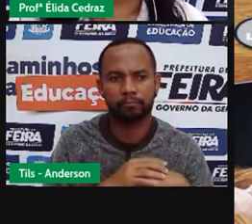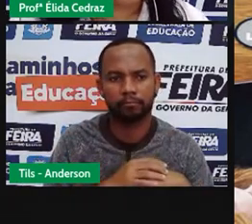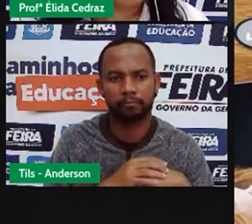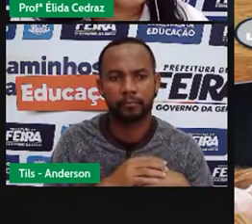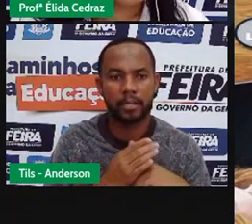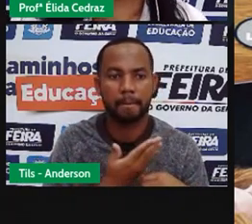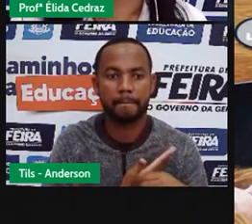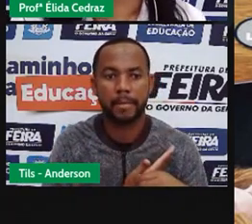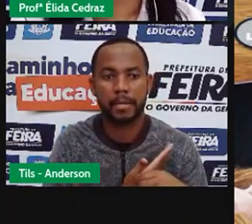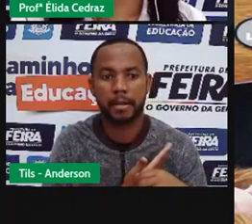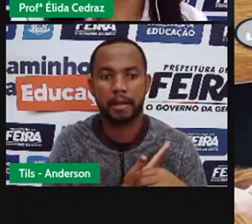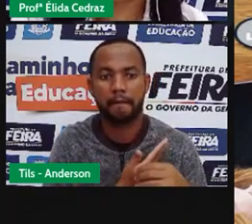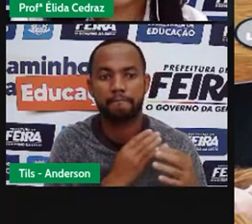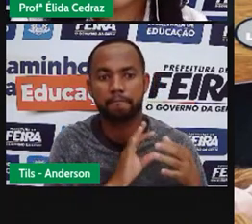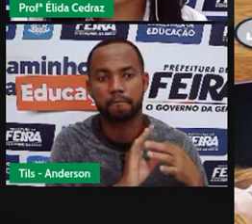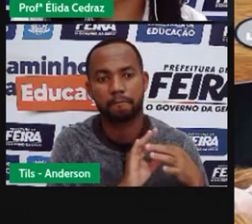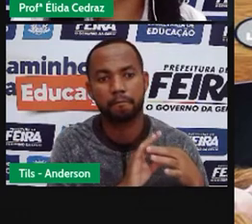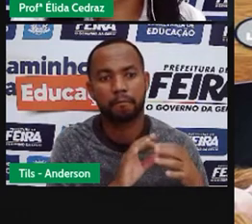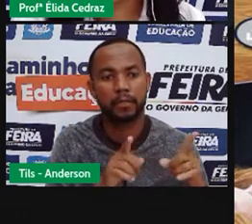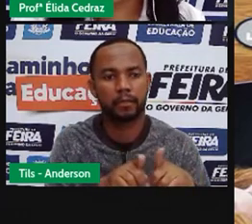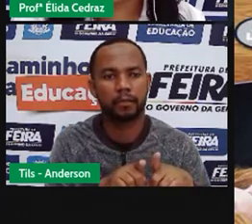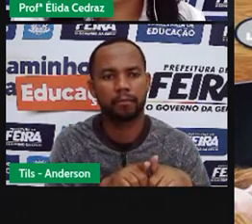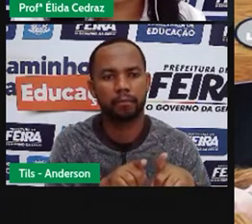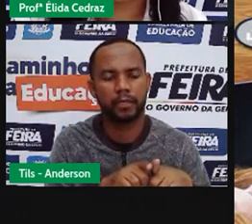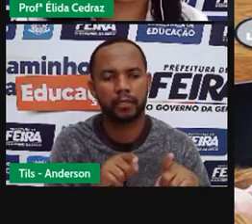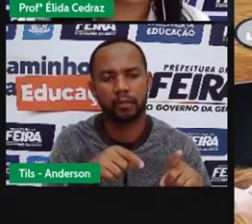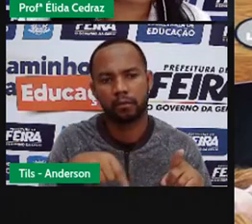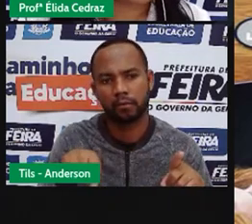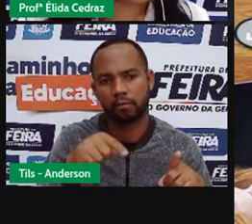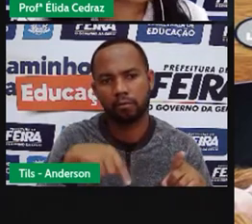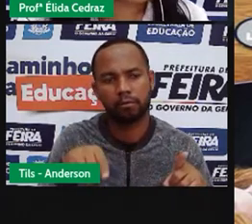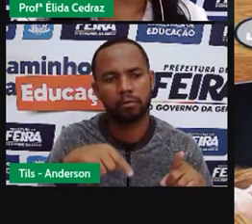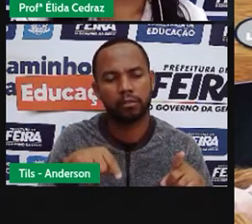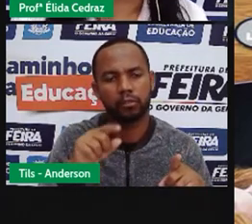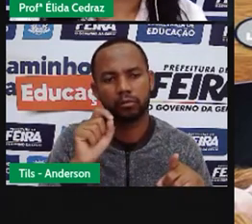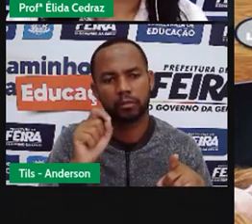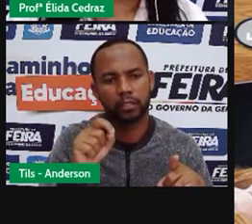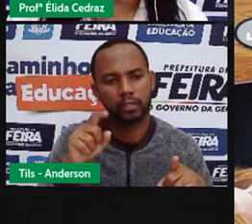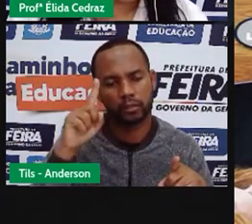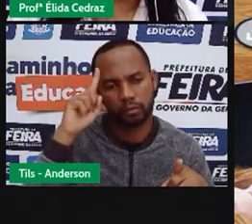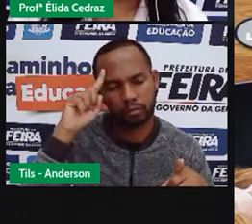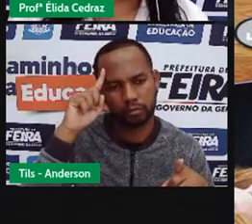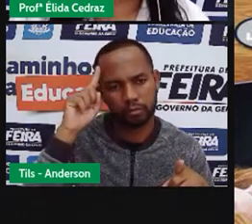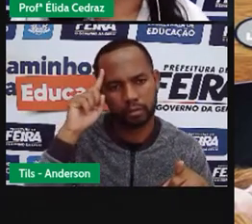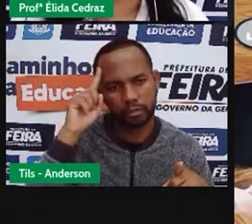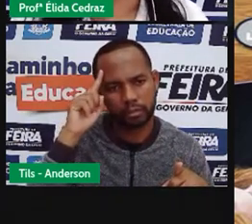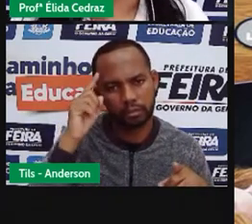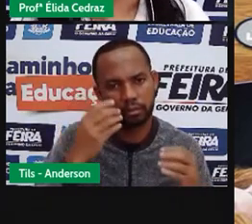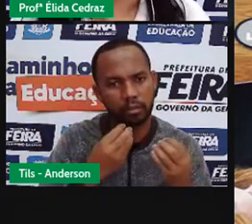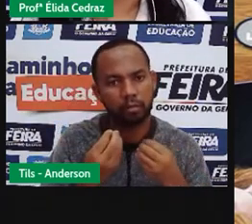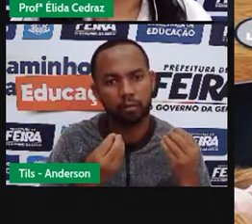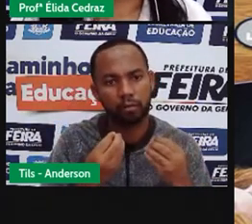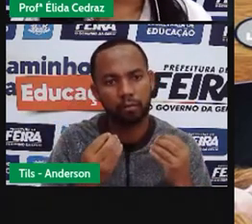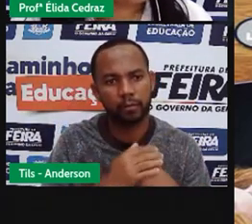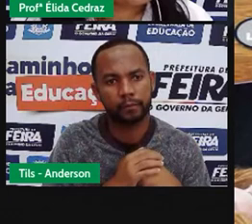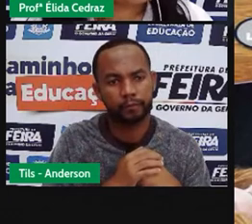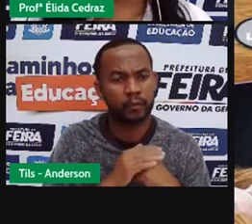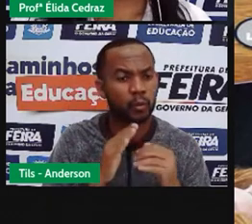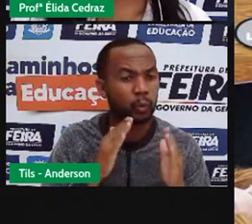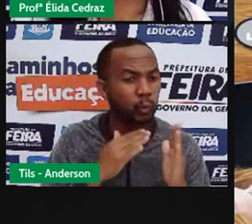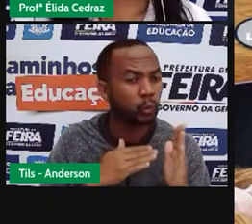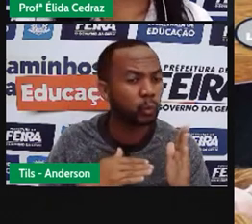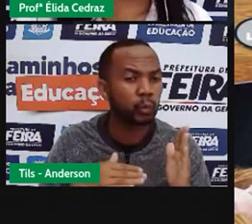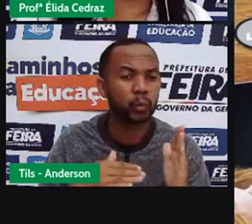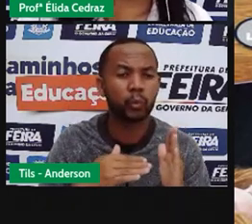amigáveis e também os nossos compromissos em dias. Afinal de contas, tudo